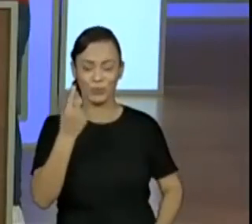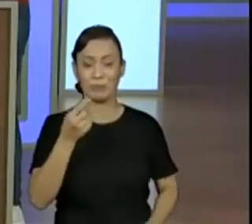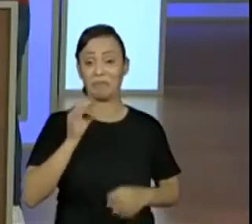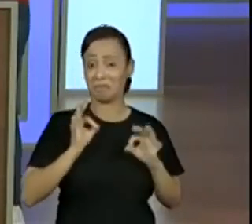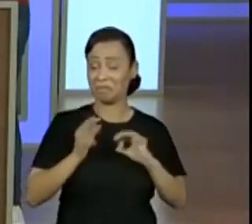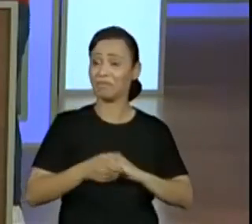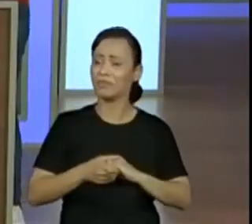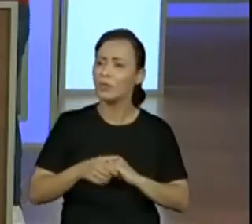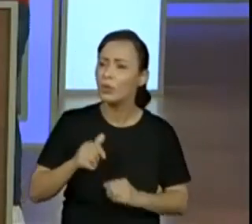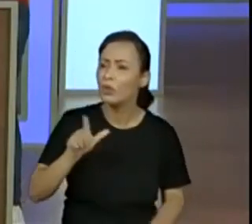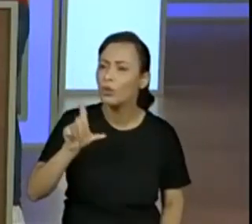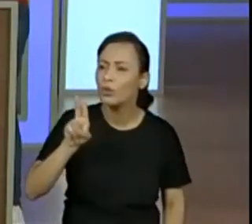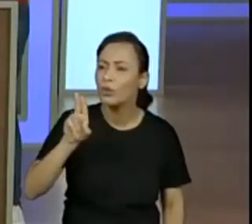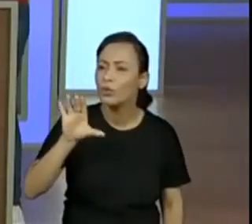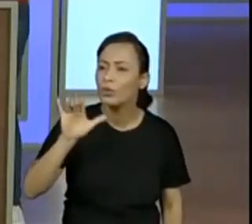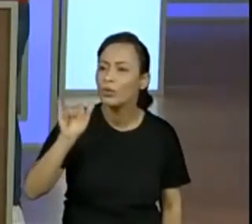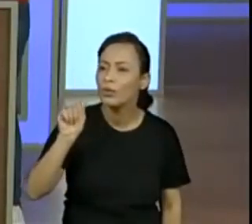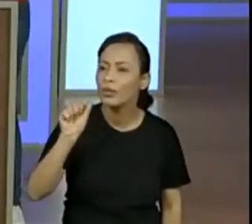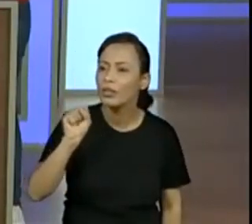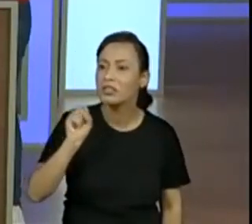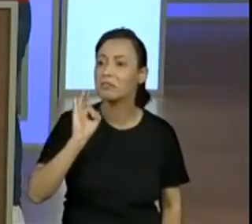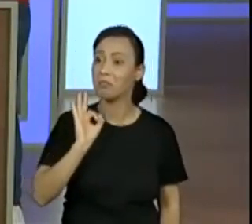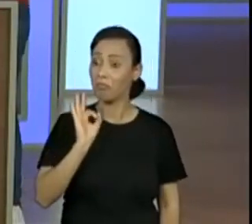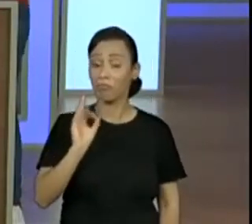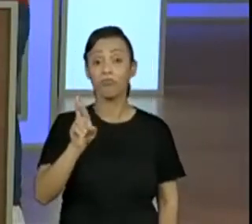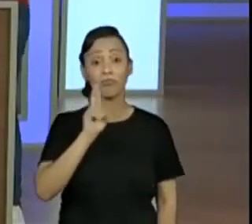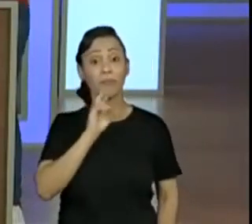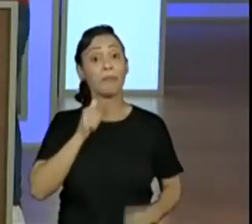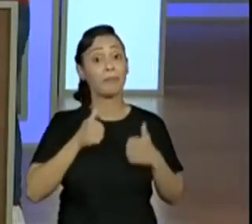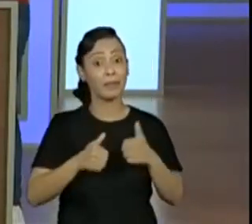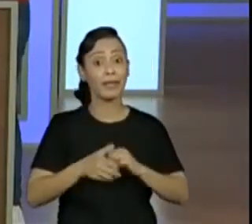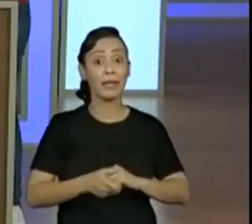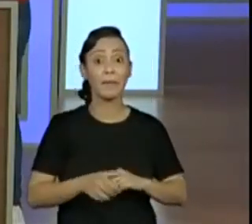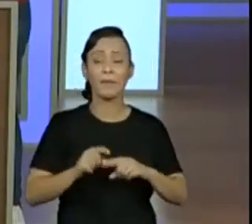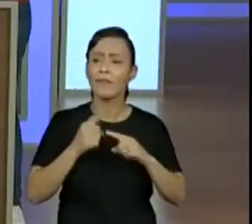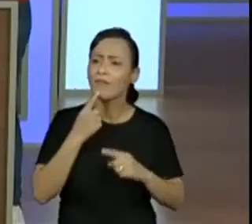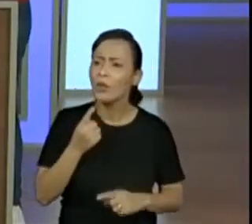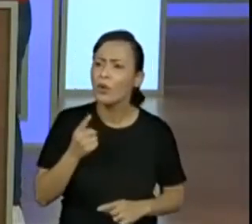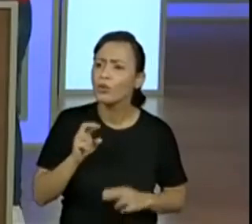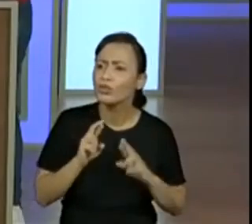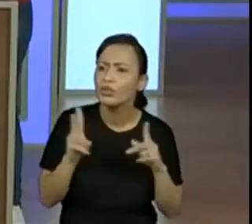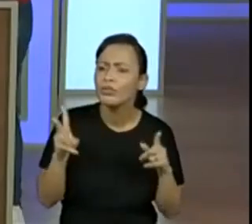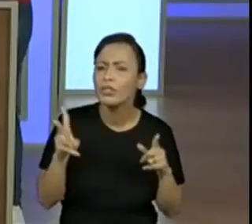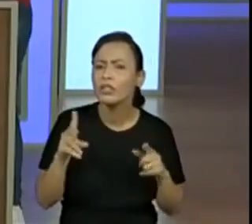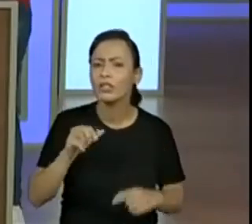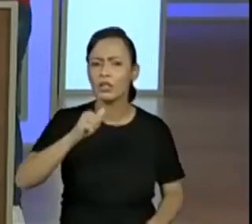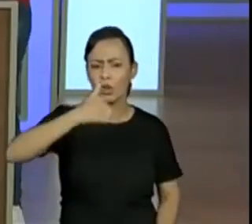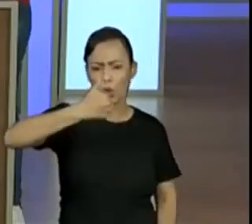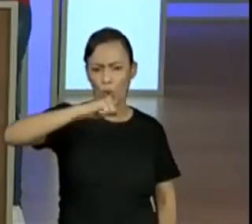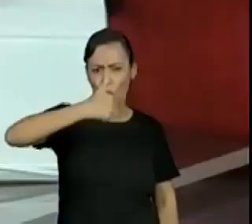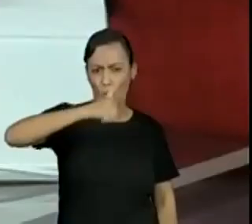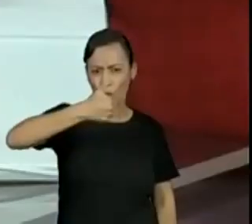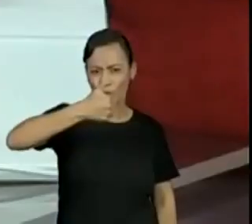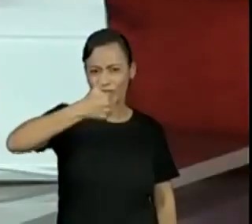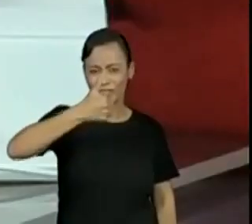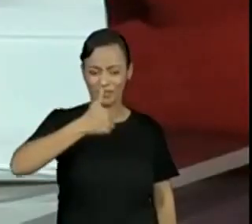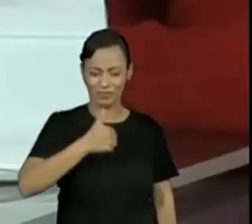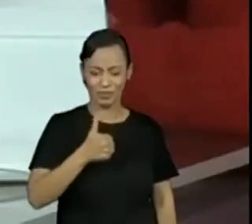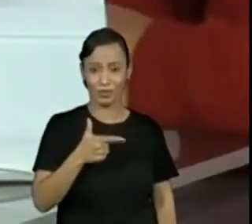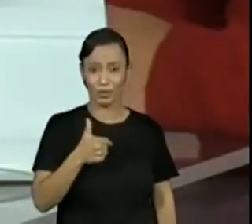o Lucas colocou também. A gente está acrescentando, Isso, porque ele respondeu que tem uma diferença mesmo. A diferença é dois, isso mesmo.